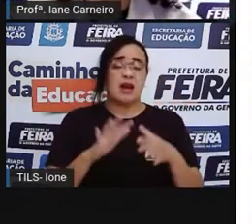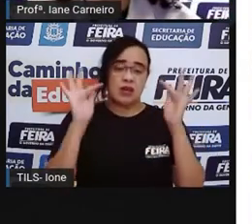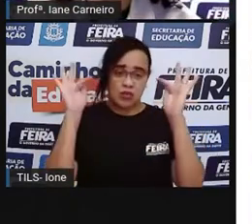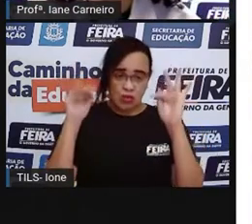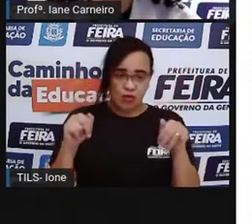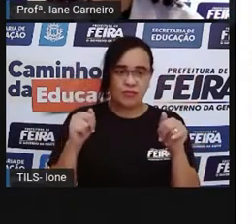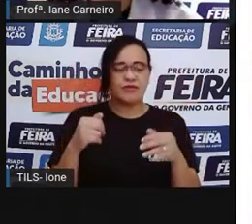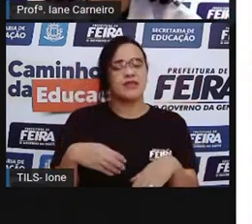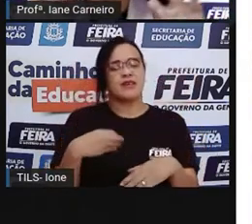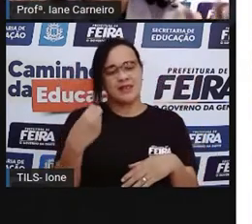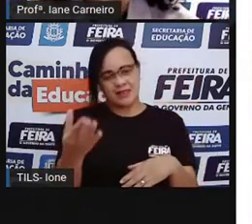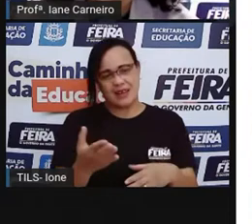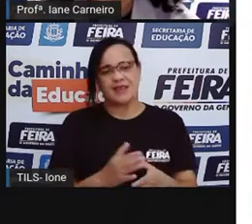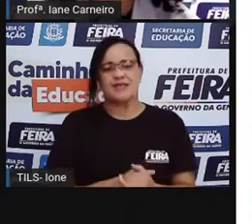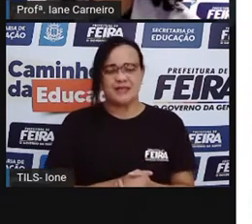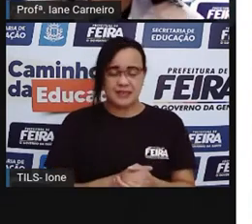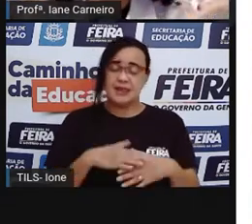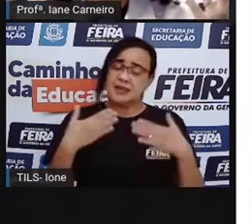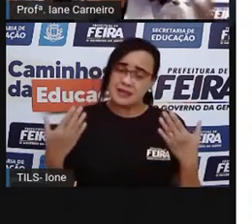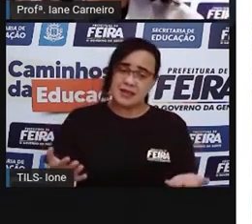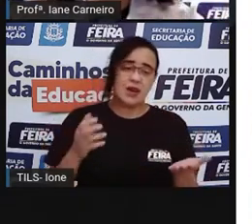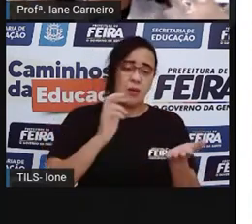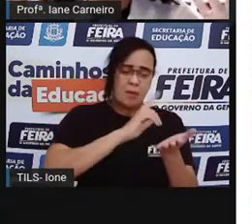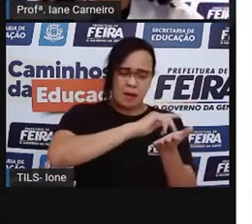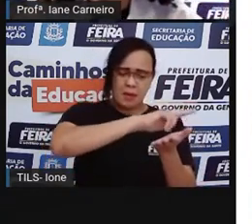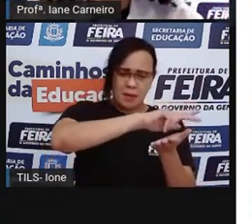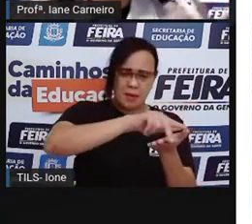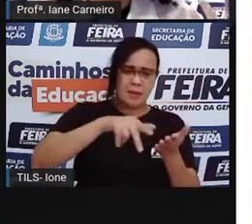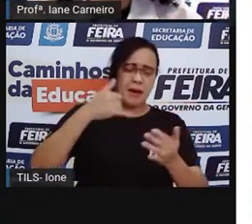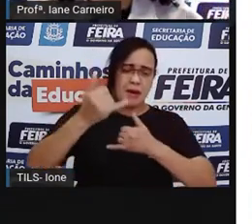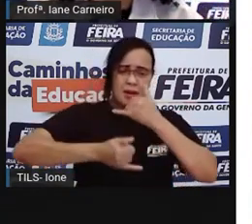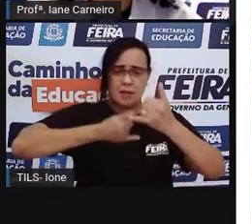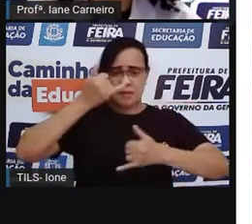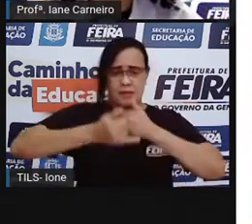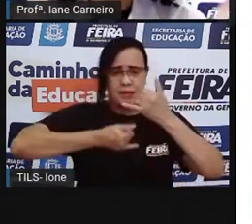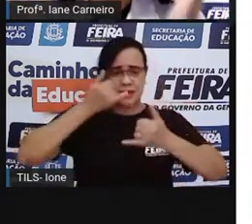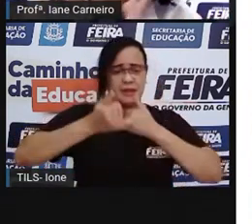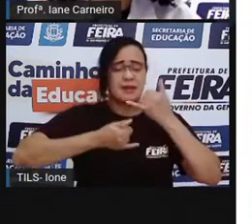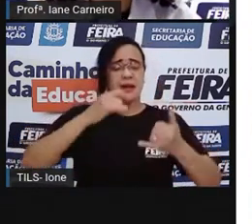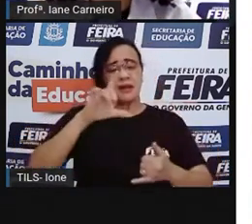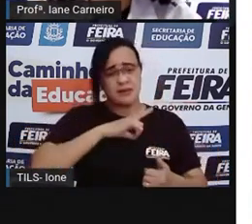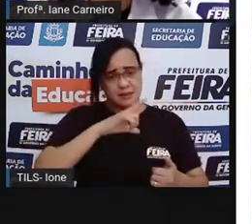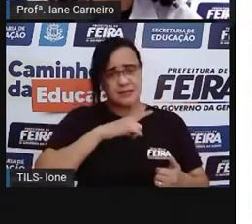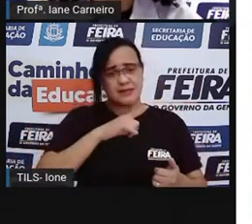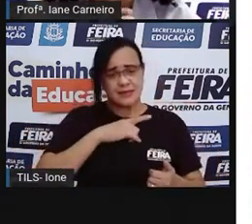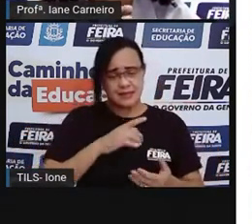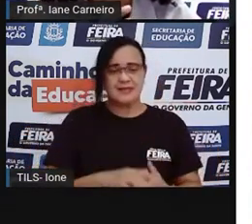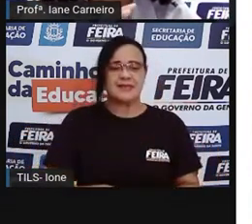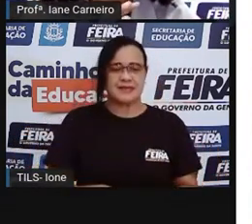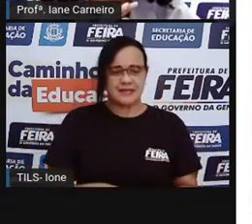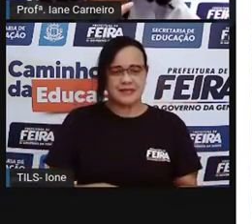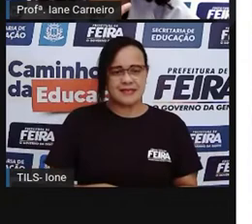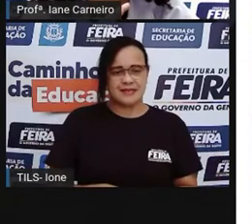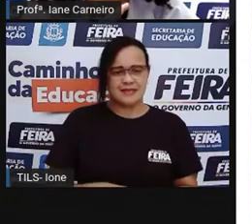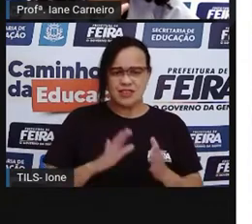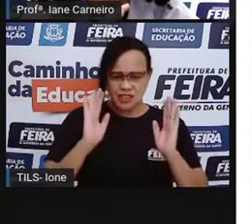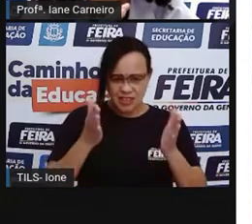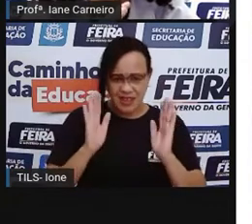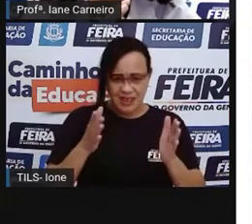da partida, né? Então, tem várias formas de vocês brincarem de bolinha de gude. Quem aí já brincou de bolinha de gude?